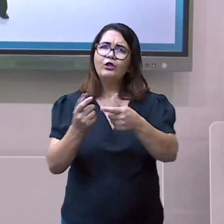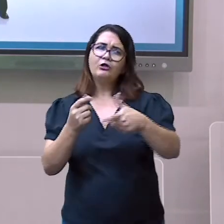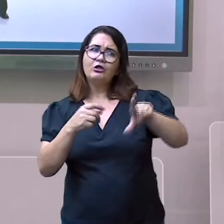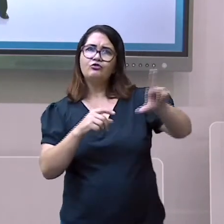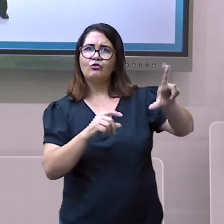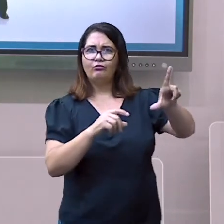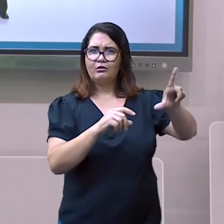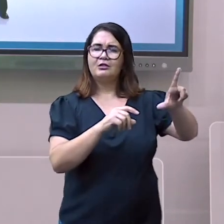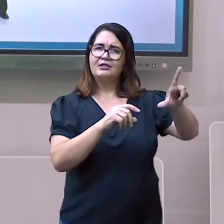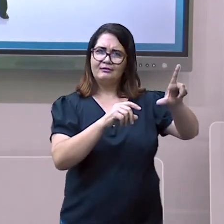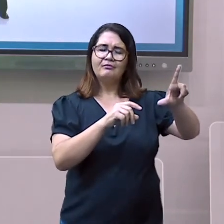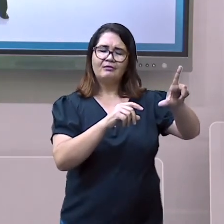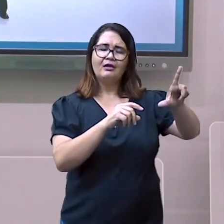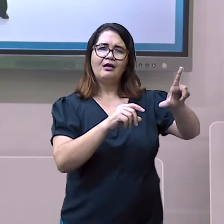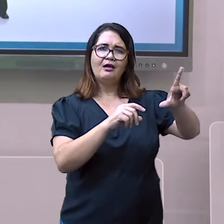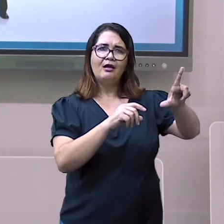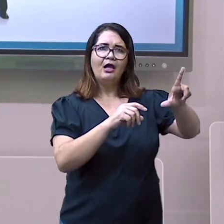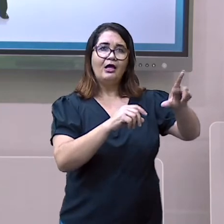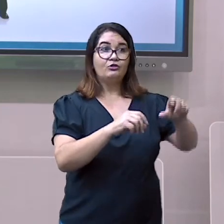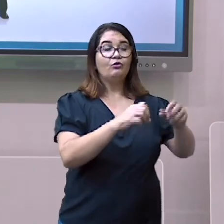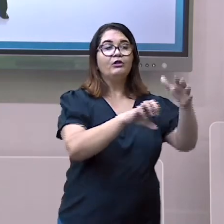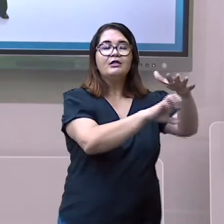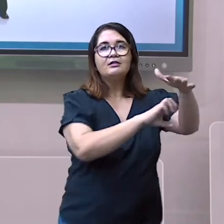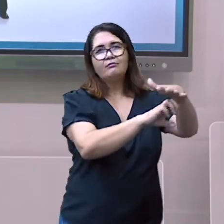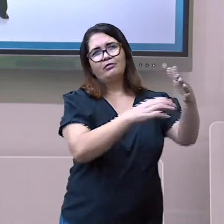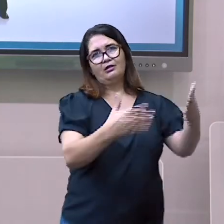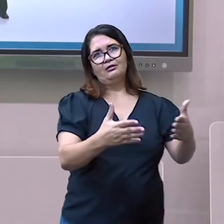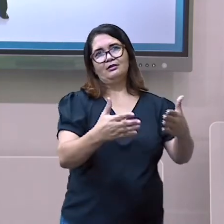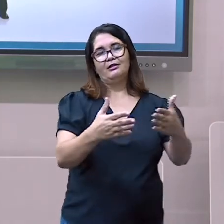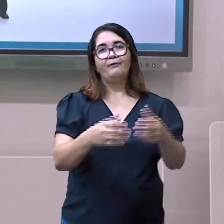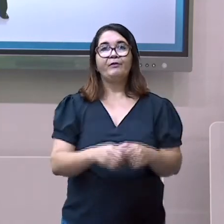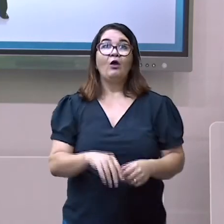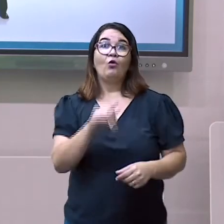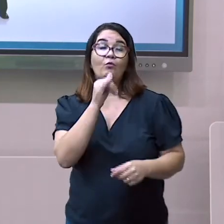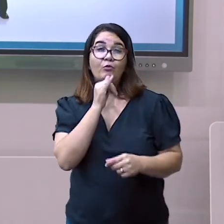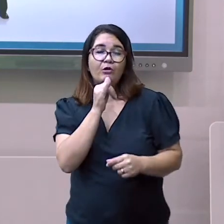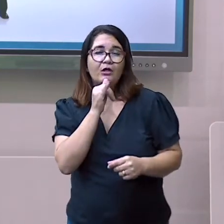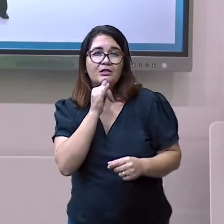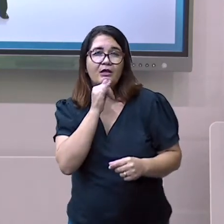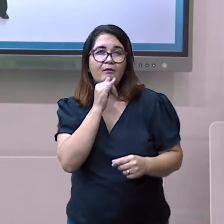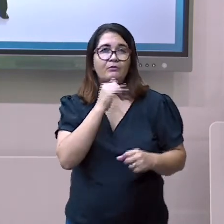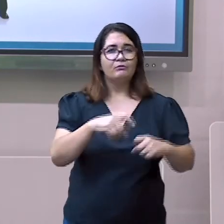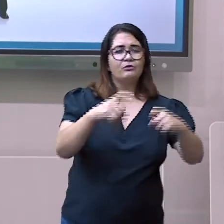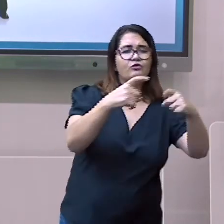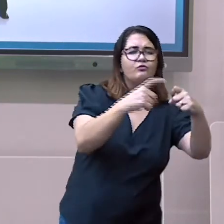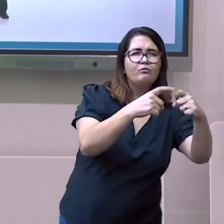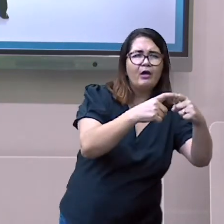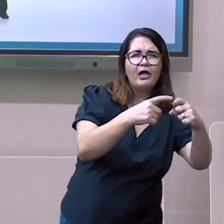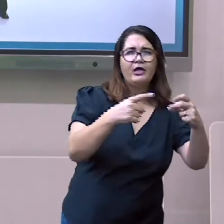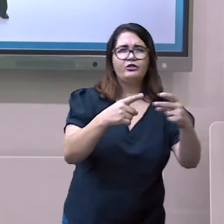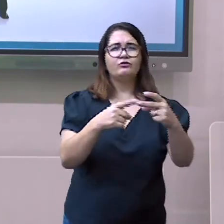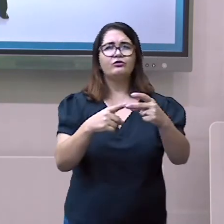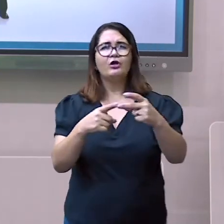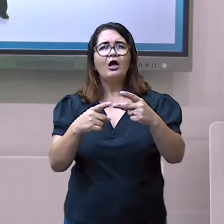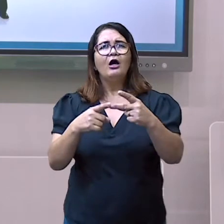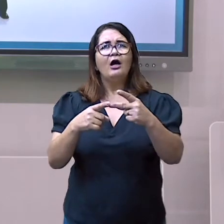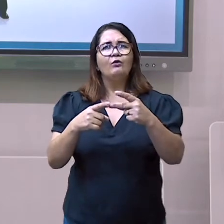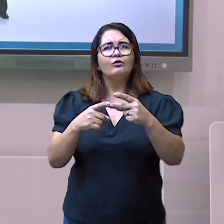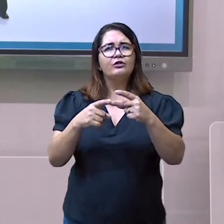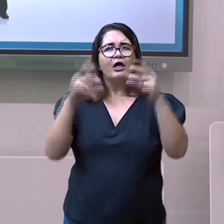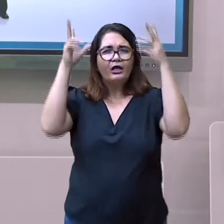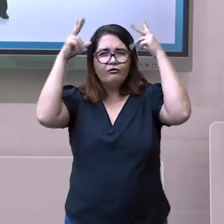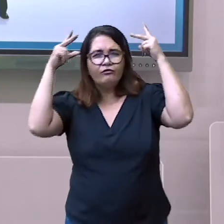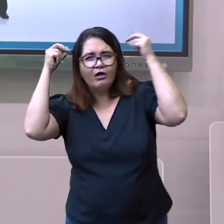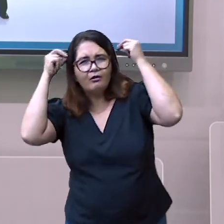médicos, os professores, os dentistas, os encanadores,